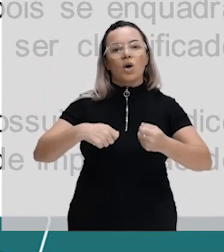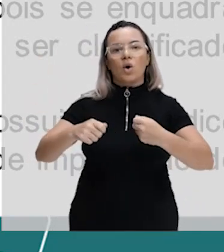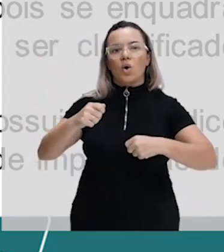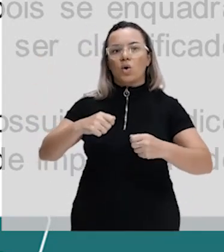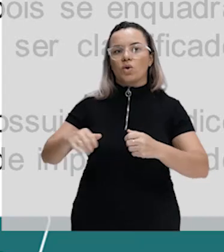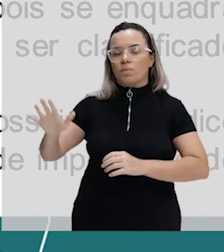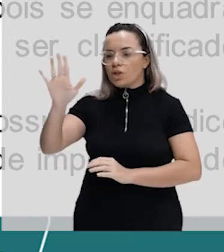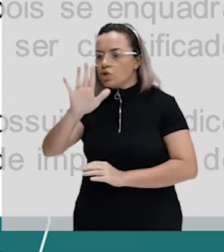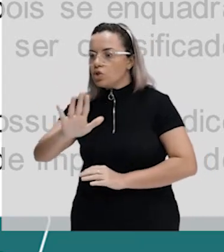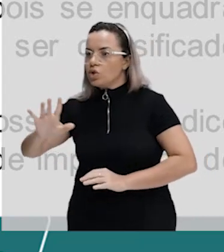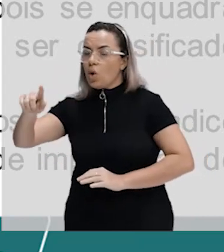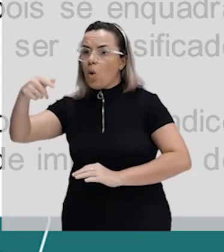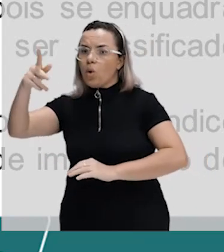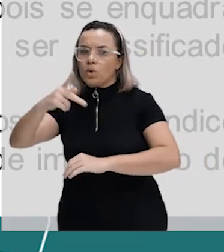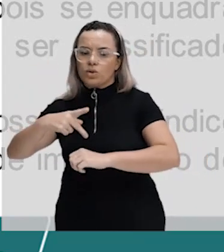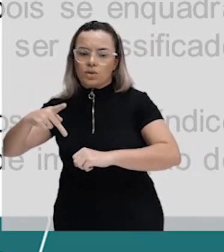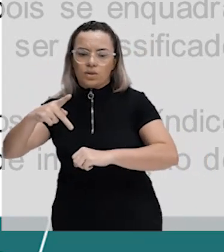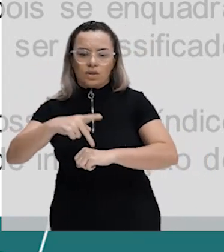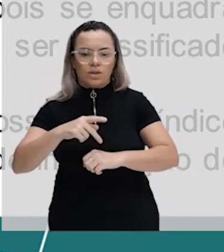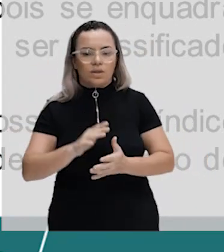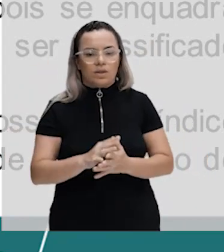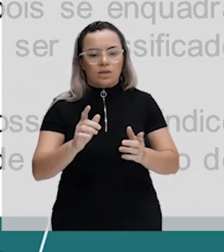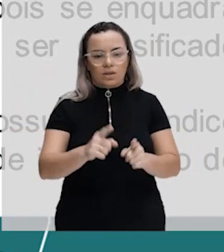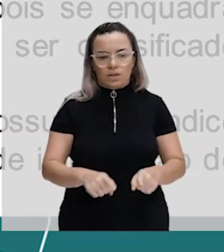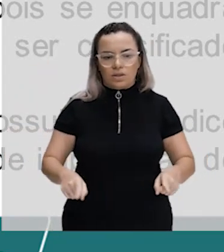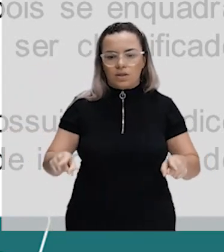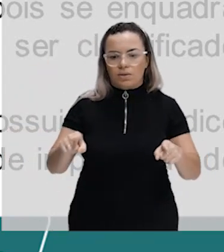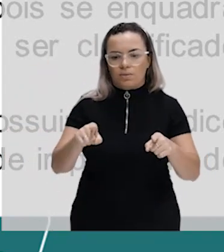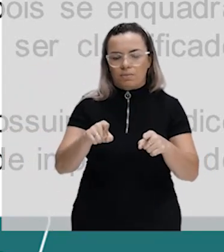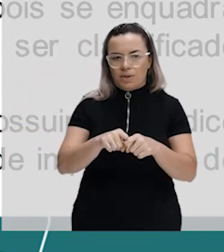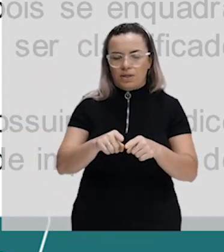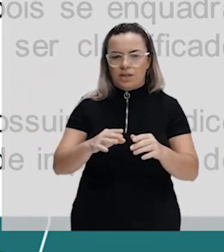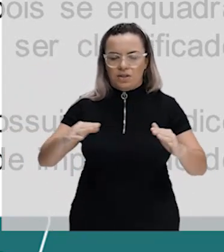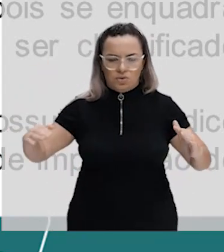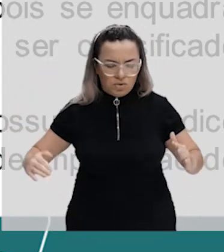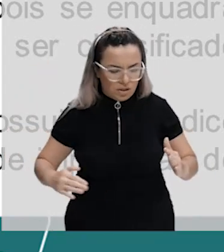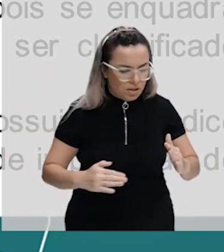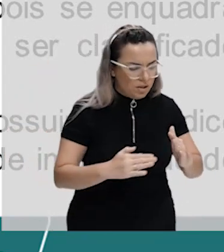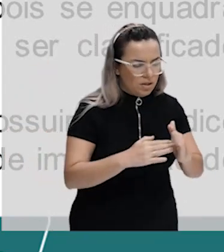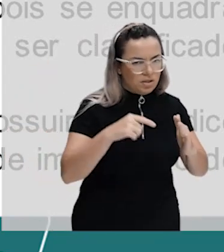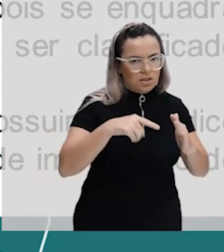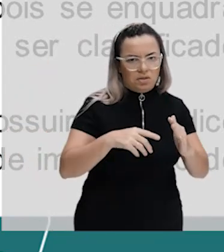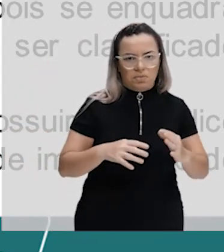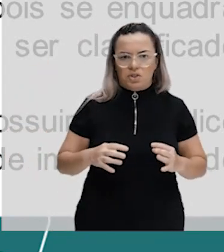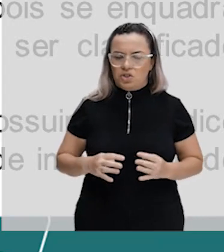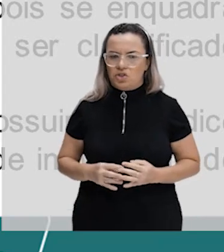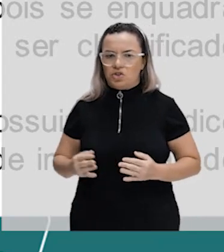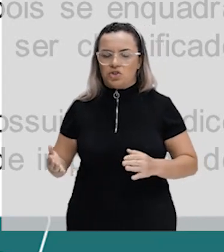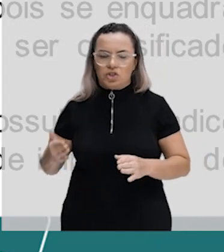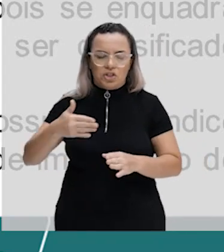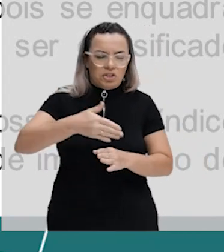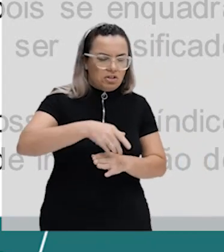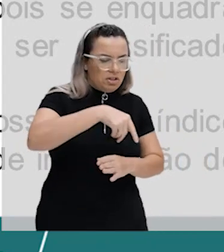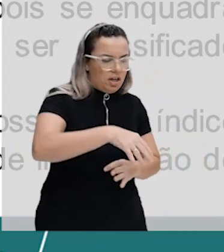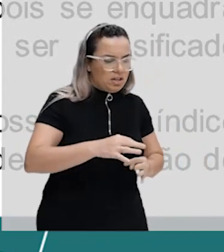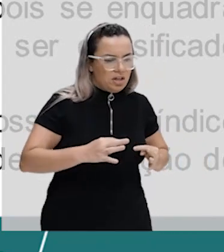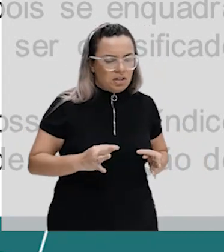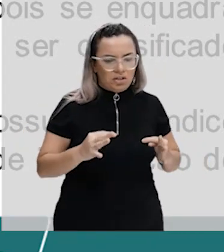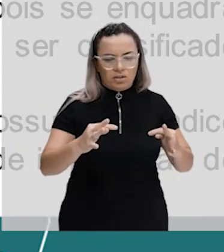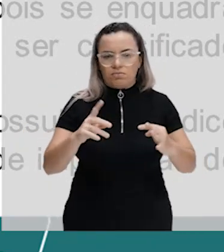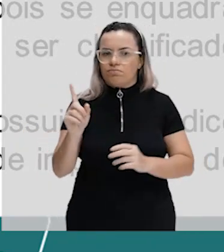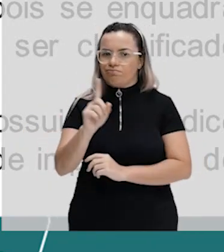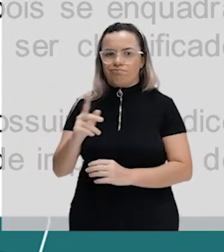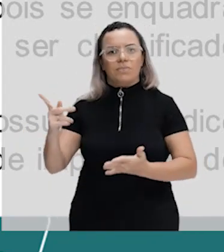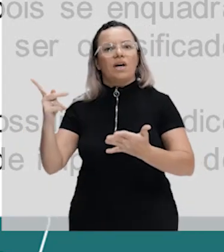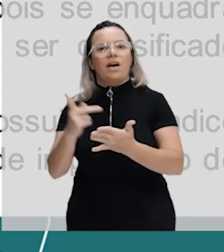tem essa restrita elaboração de novas tecnologias. O Brasil recebe muita tecnologia, também a reproduz. Então, isso está errado,